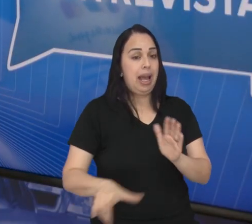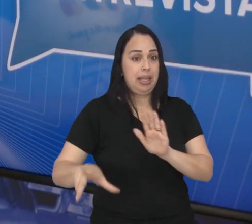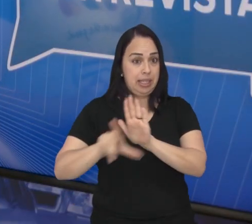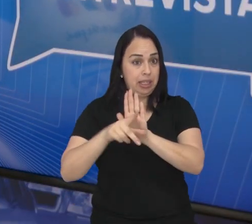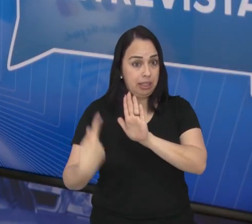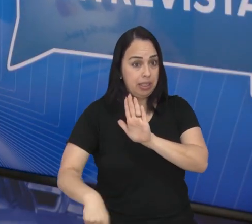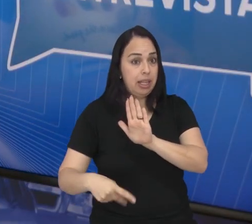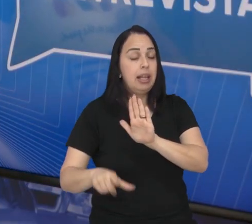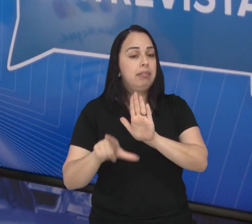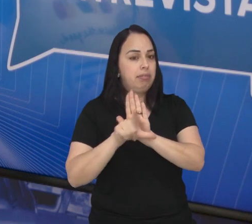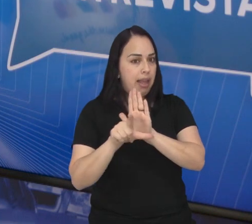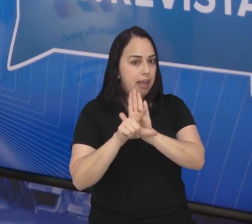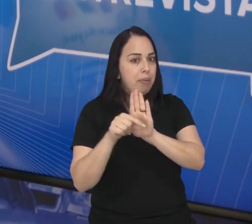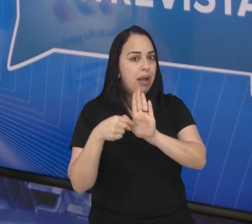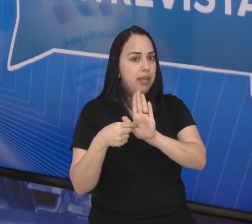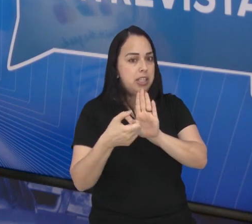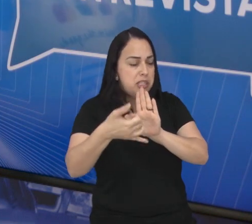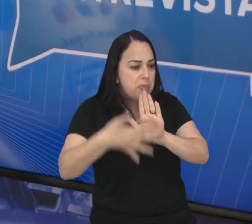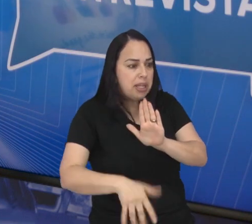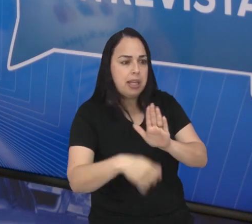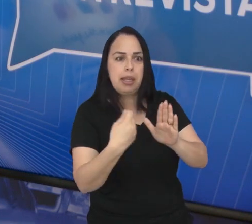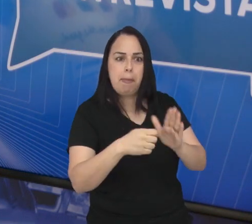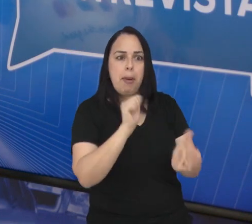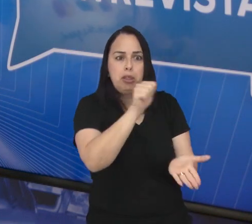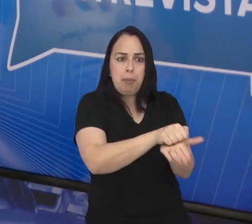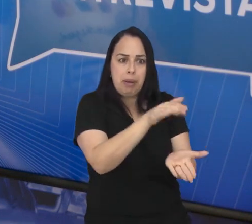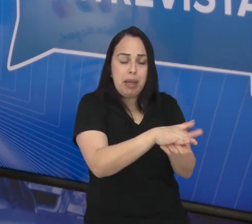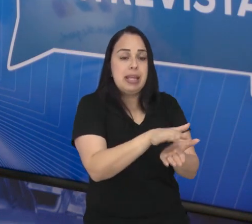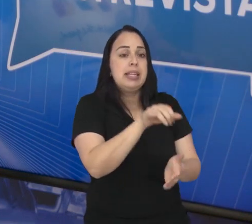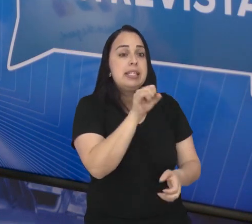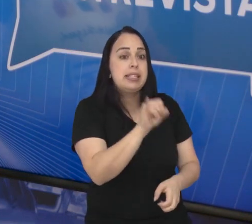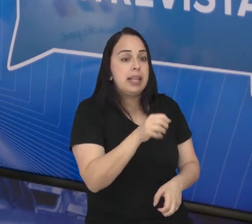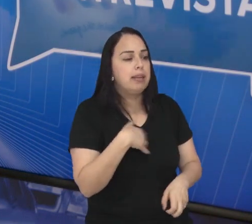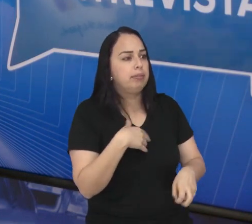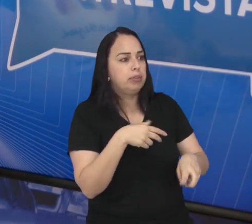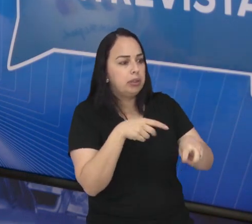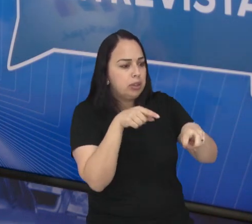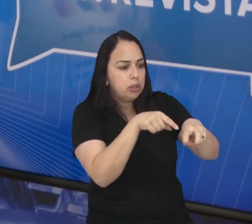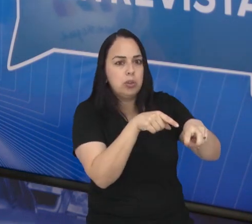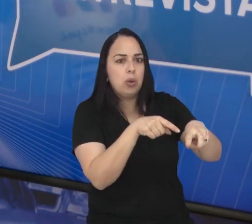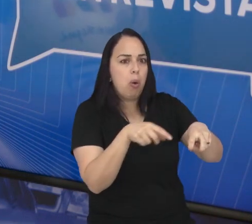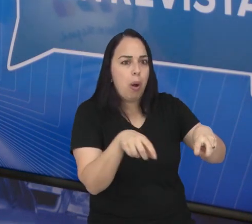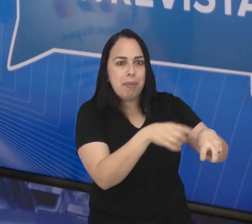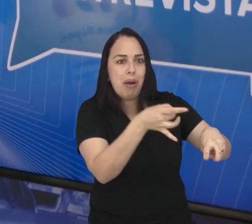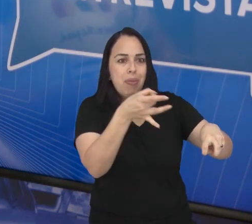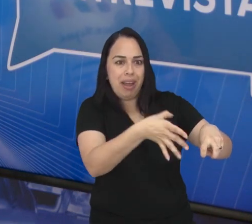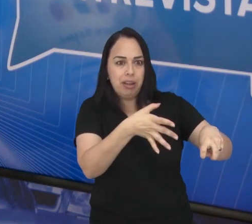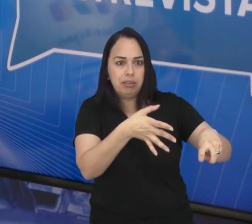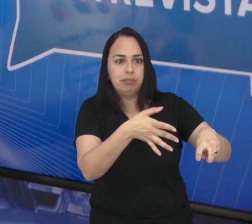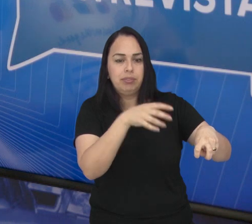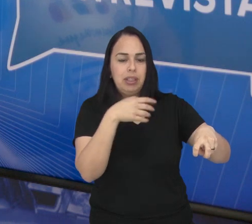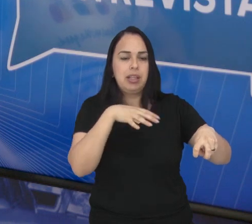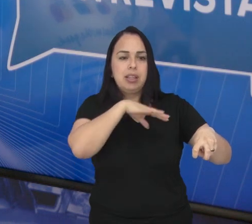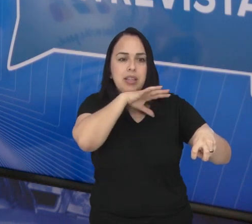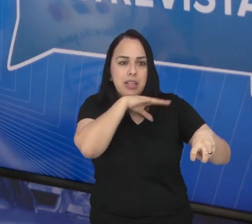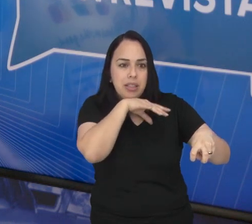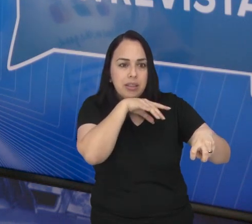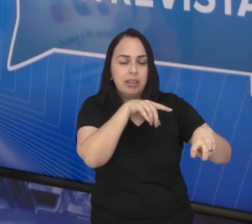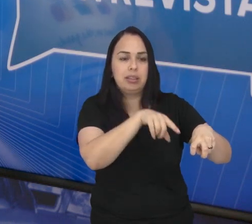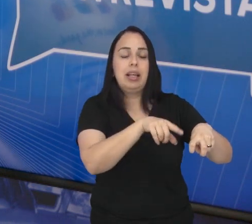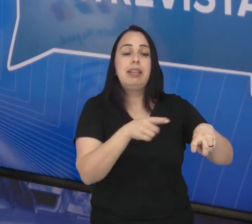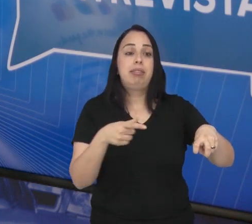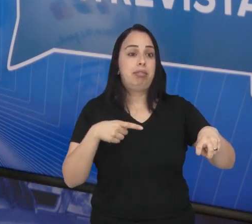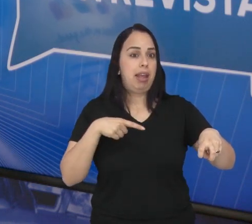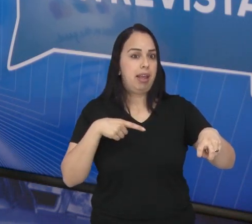lei que prevê uma multa, né? Então, se pega o animal identificado, porque hoje nós temos os